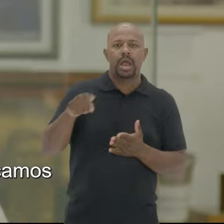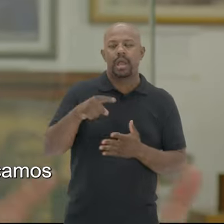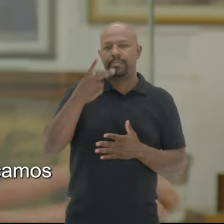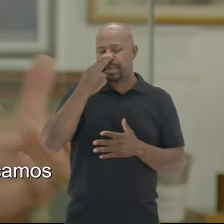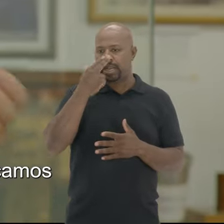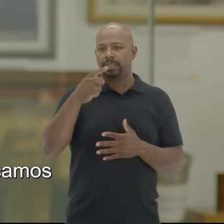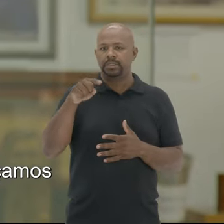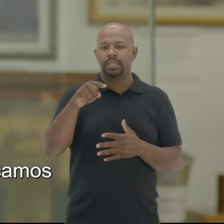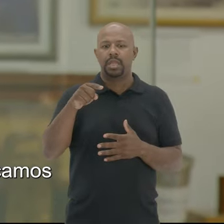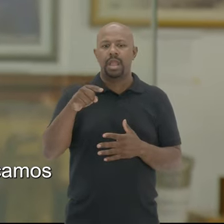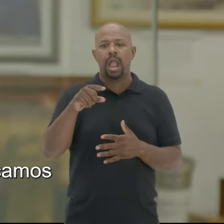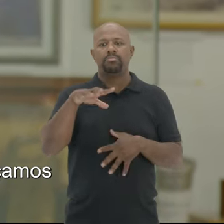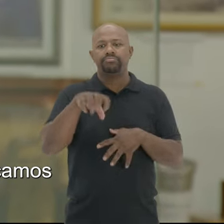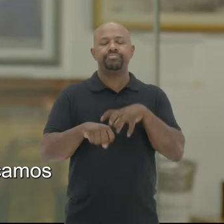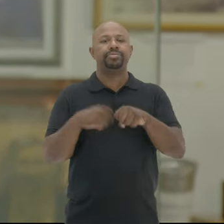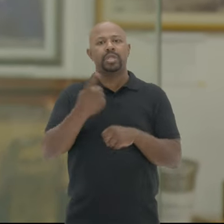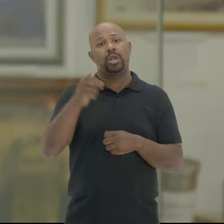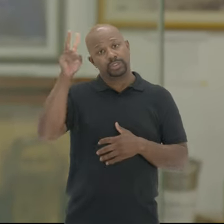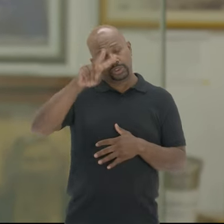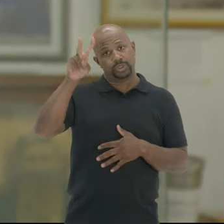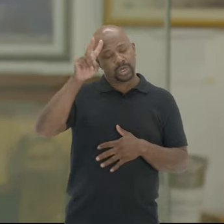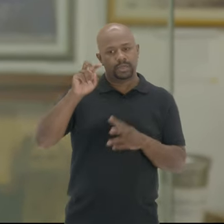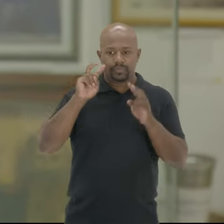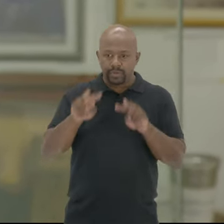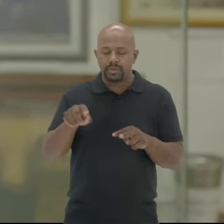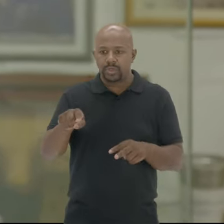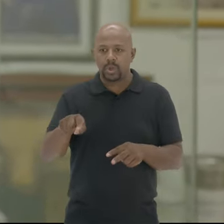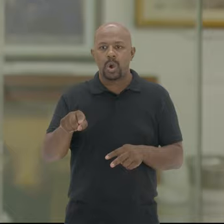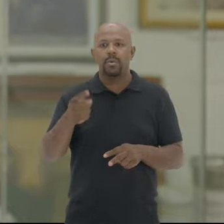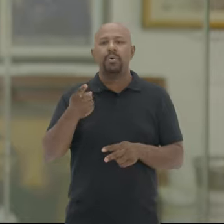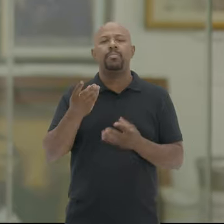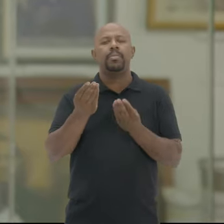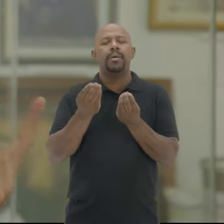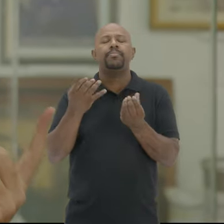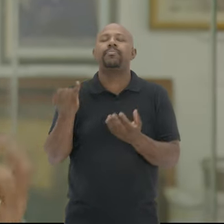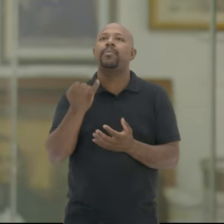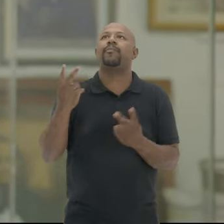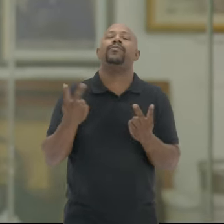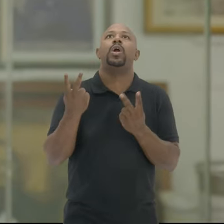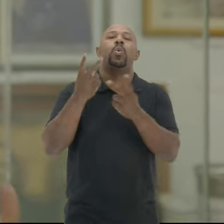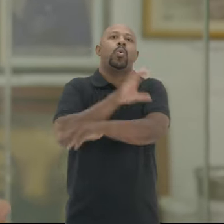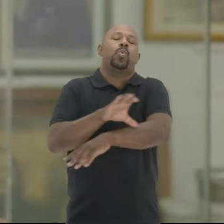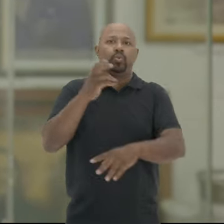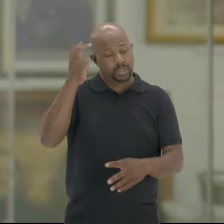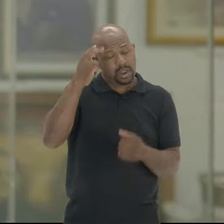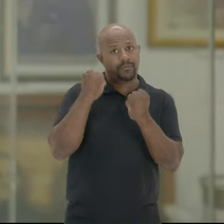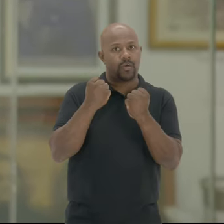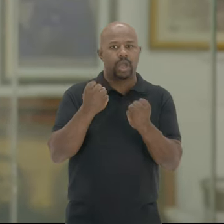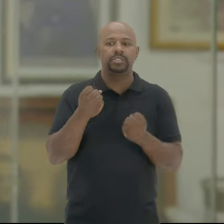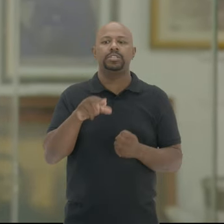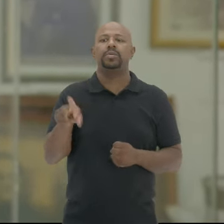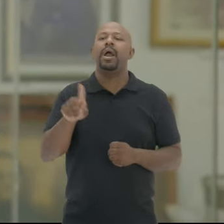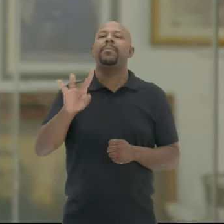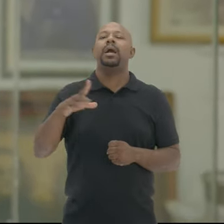A senhorada A nossa história Nós passamos a ver isso como uma estima É um valor cultural que